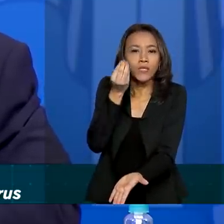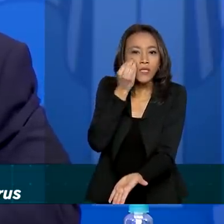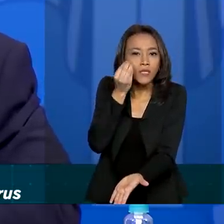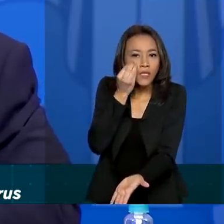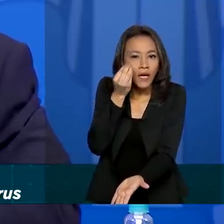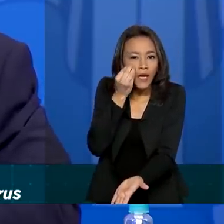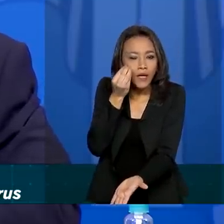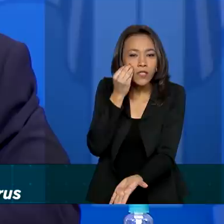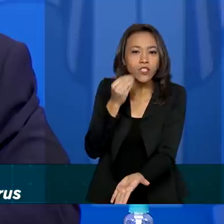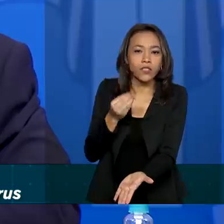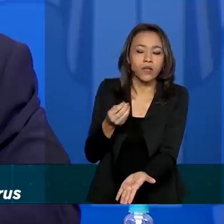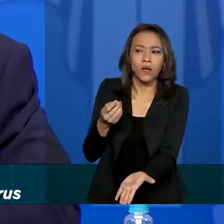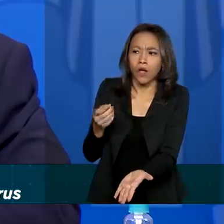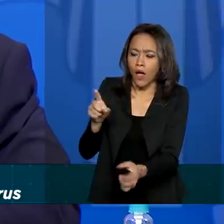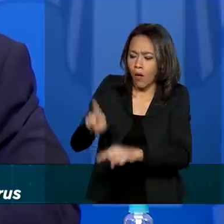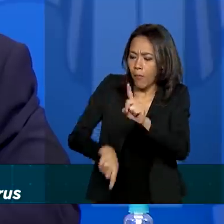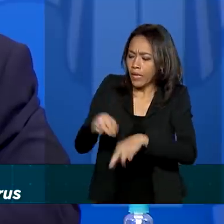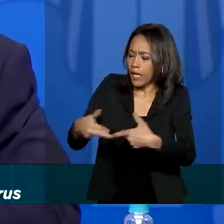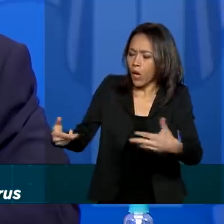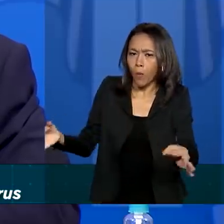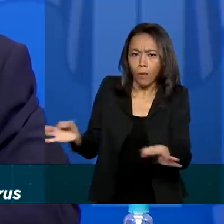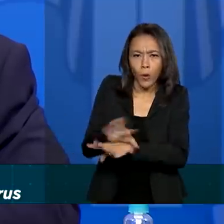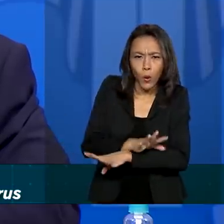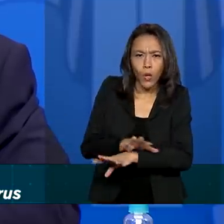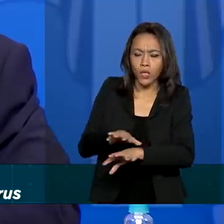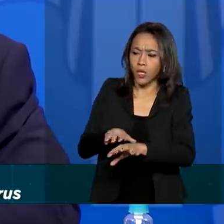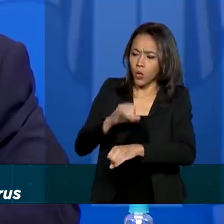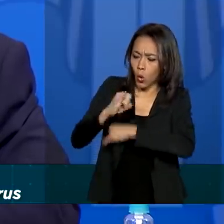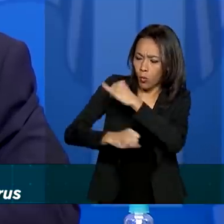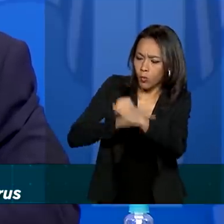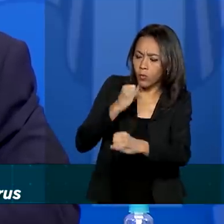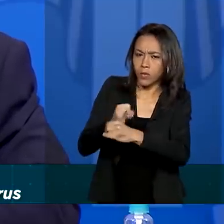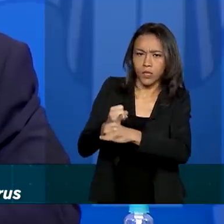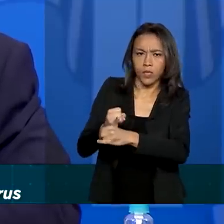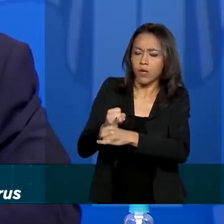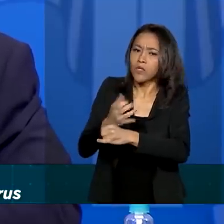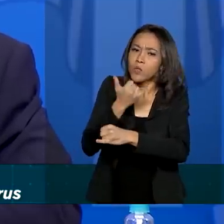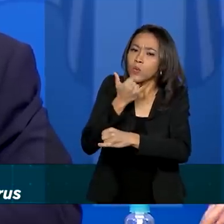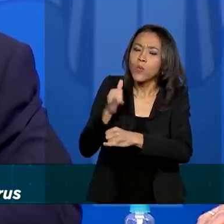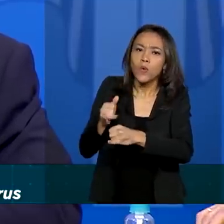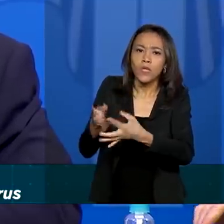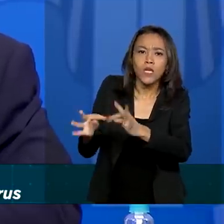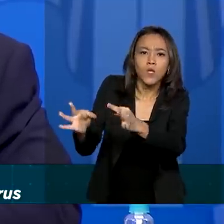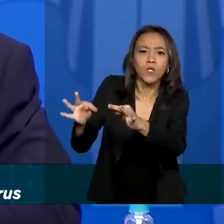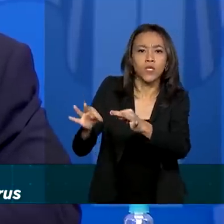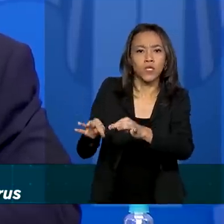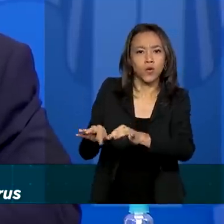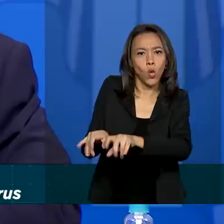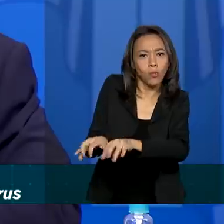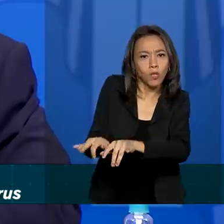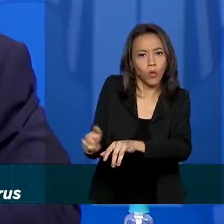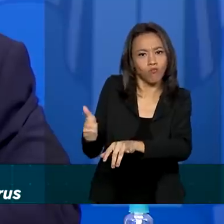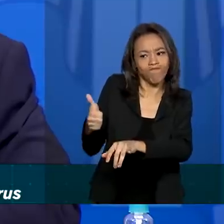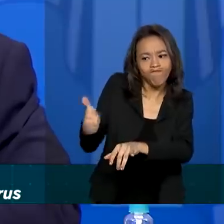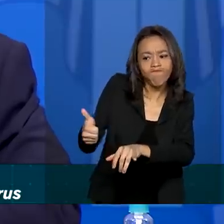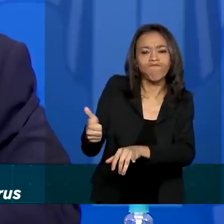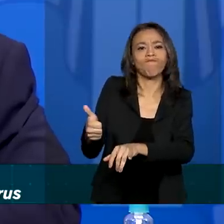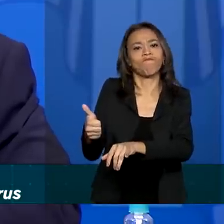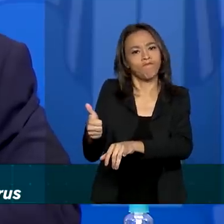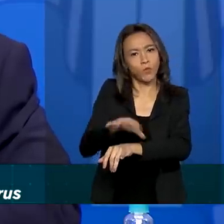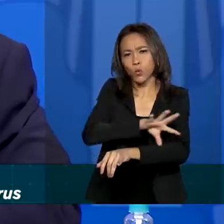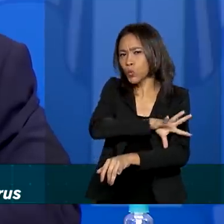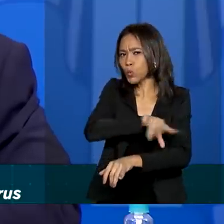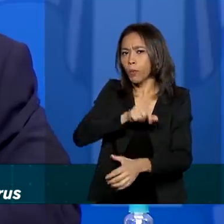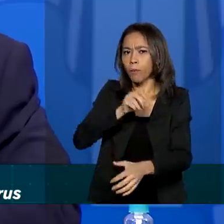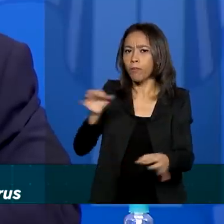estão, a máquina está pronta, a inteligência artificial está pronta, sendo calibrada agora, a parte do desenvolvimento dos reagentes nacionais já está